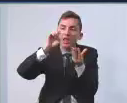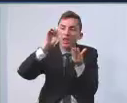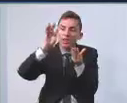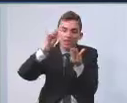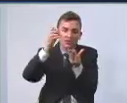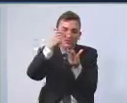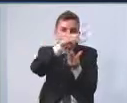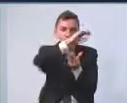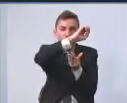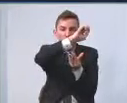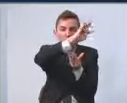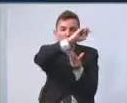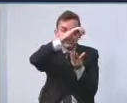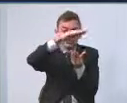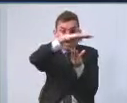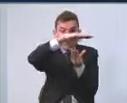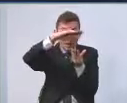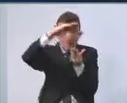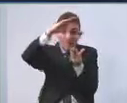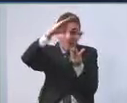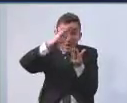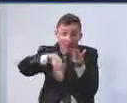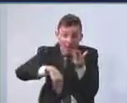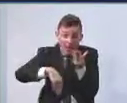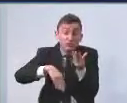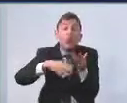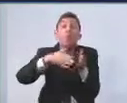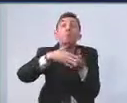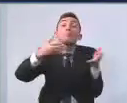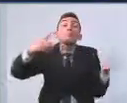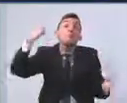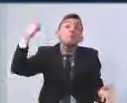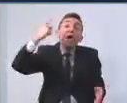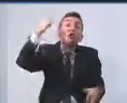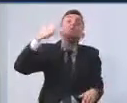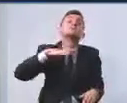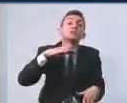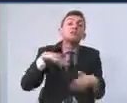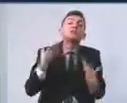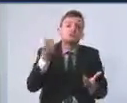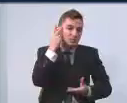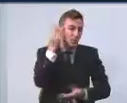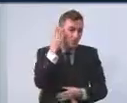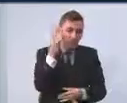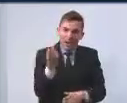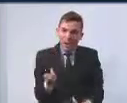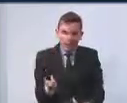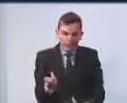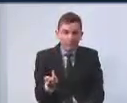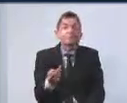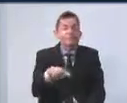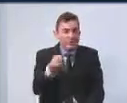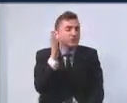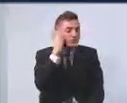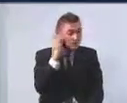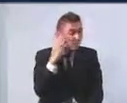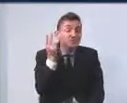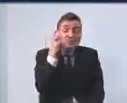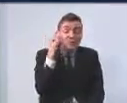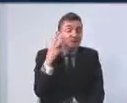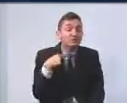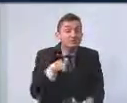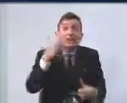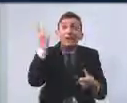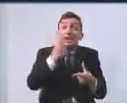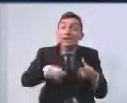você vai ter a maior cidade do hemisfério sul na cidade de São Paulo. E, infelizmente, ela também tem os maiores problemas, e nós